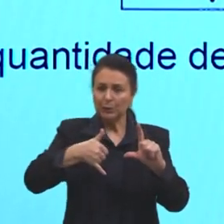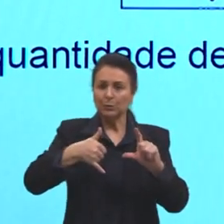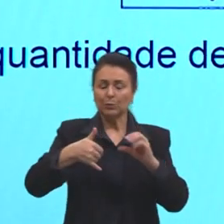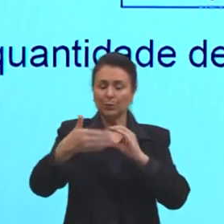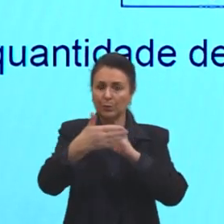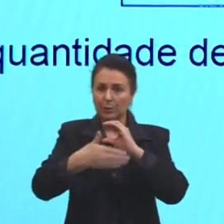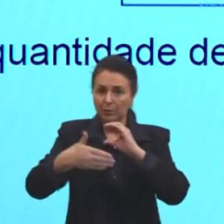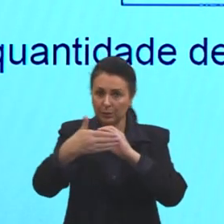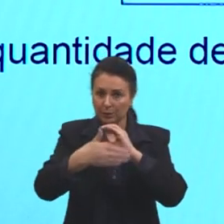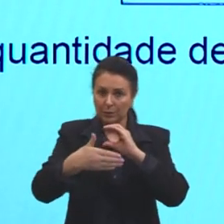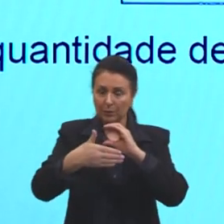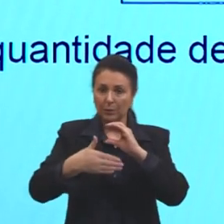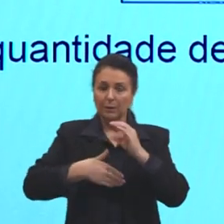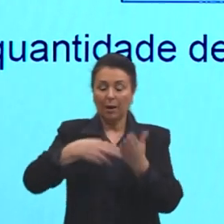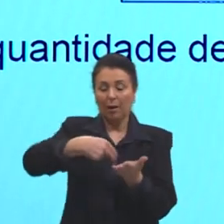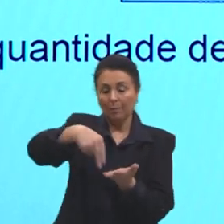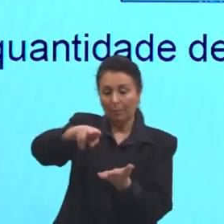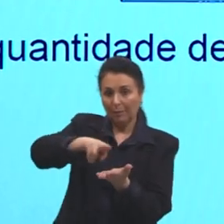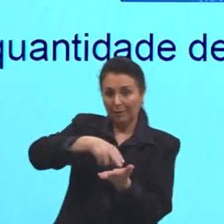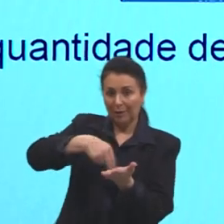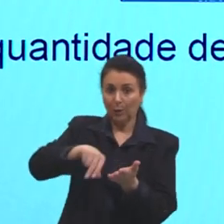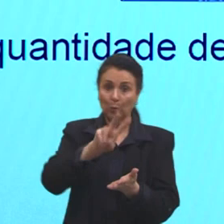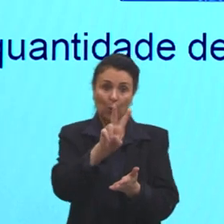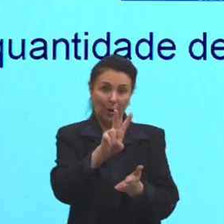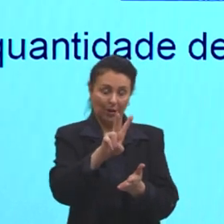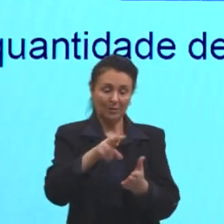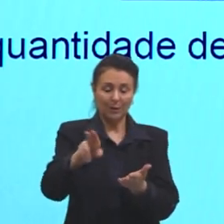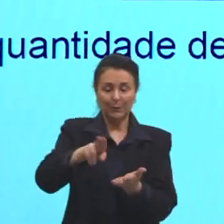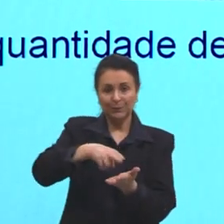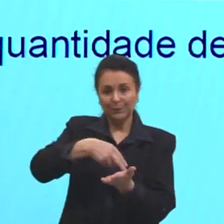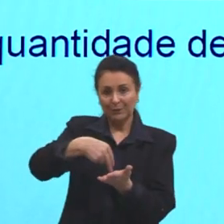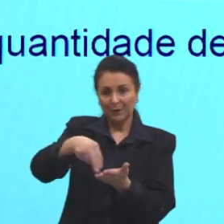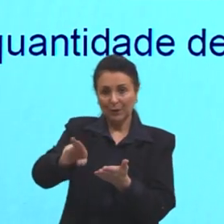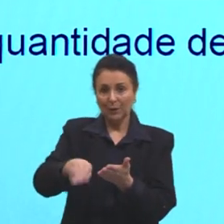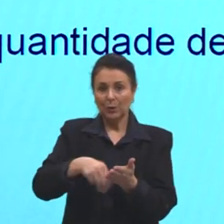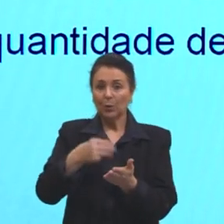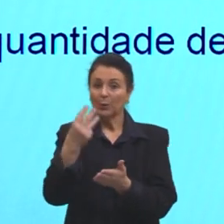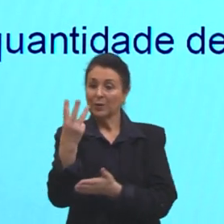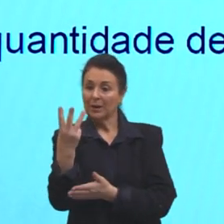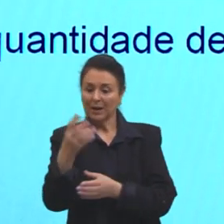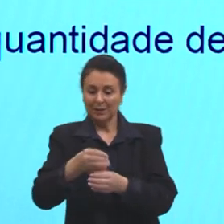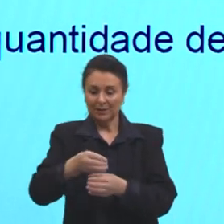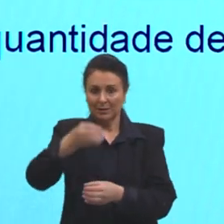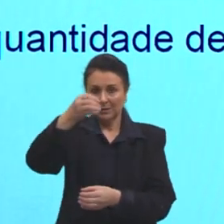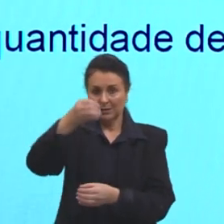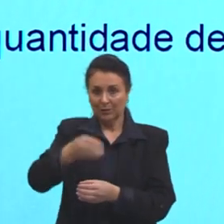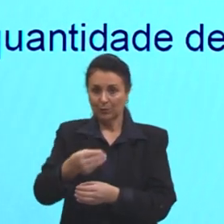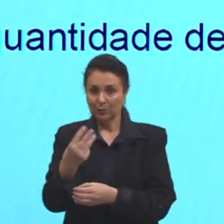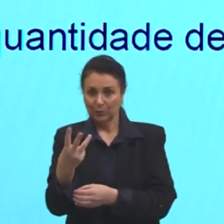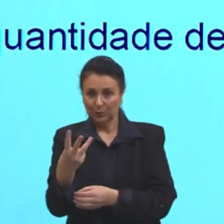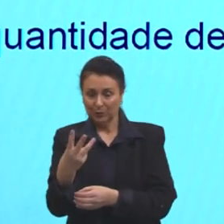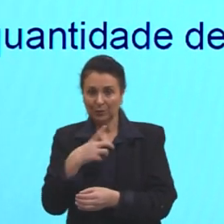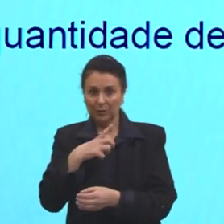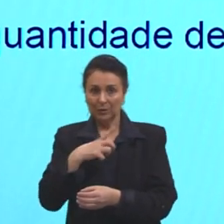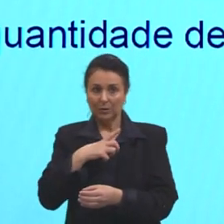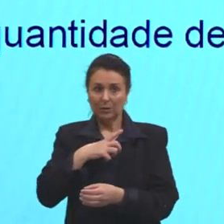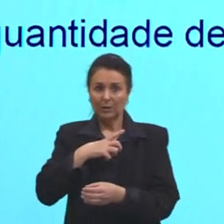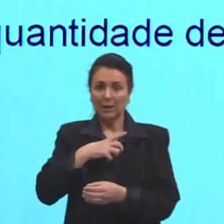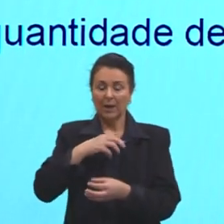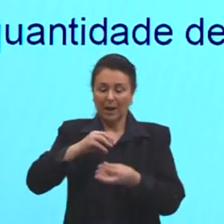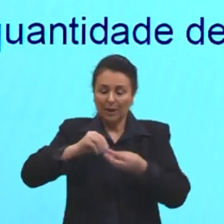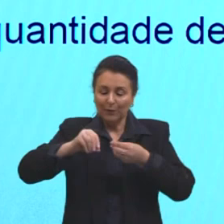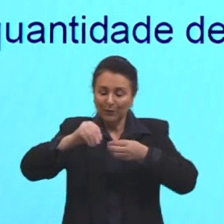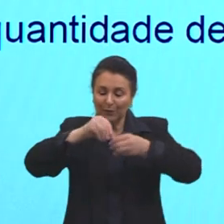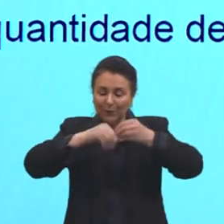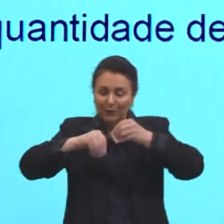dois, nós temos manteiga e seus respectivos elementos. No tubo de ensaio número três, a v em flocos e a